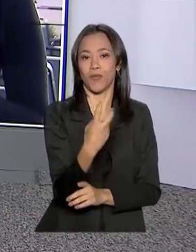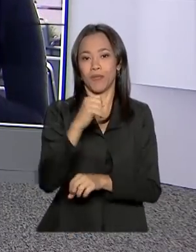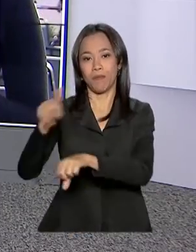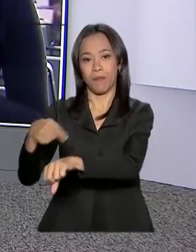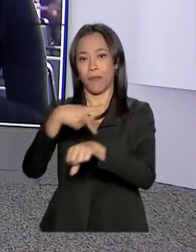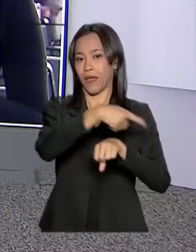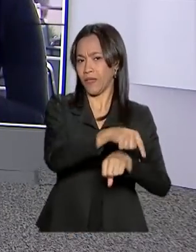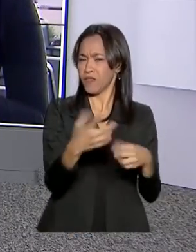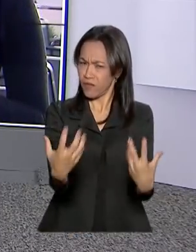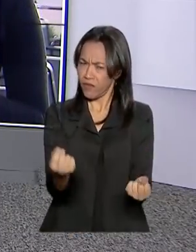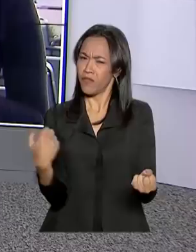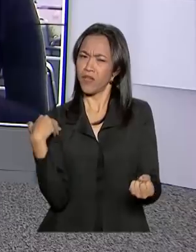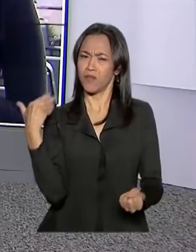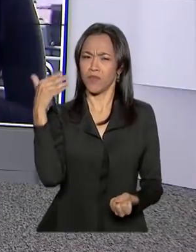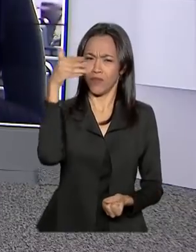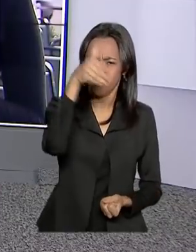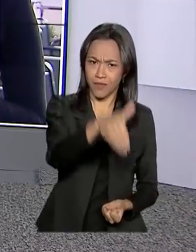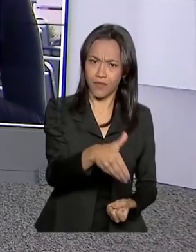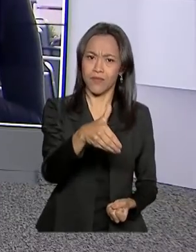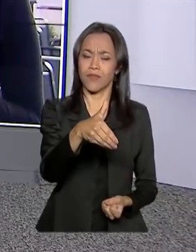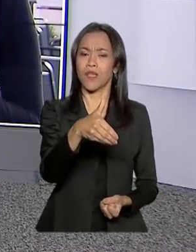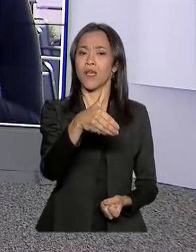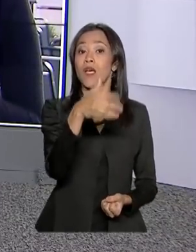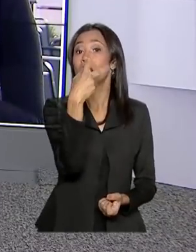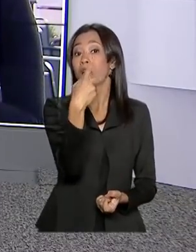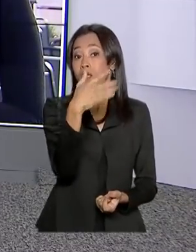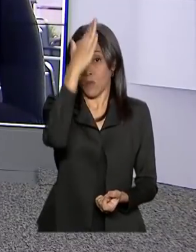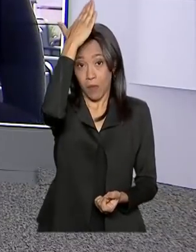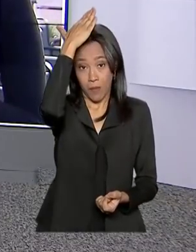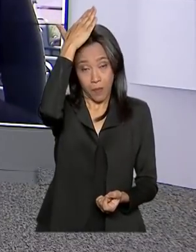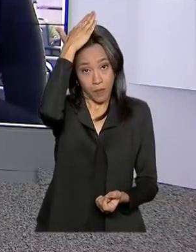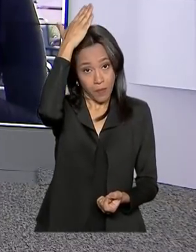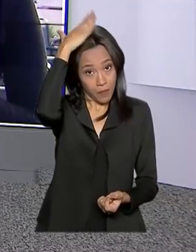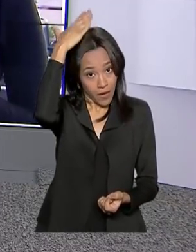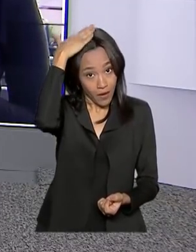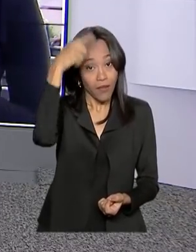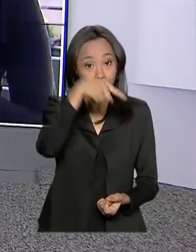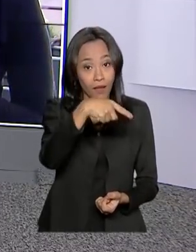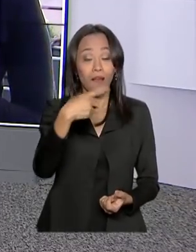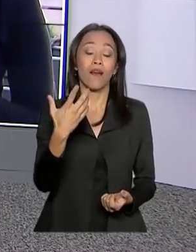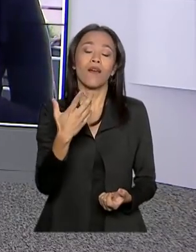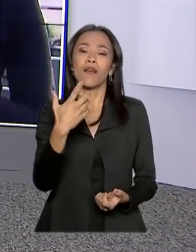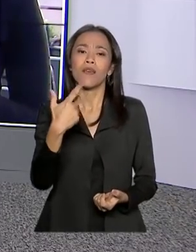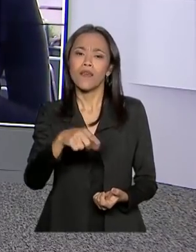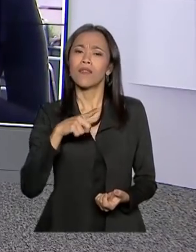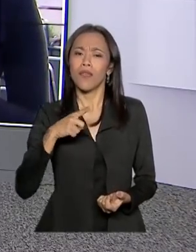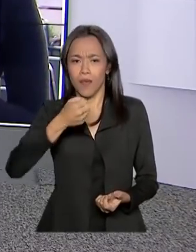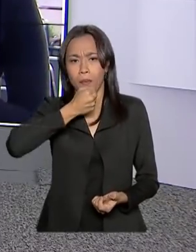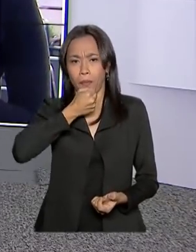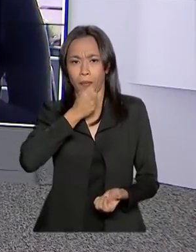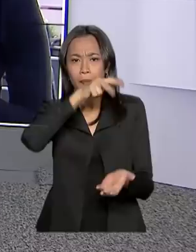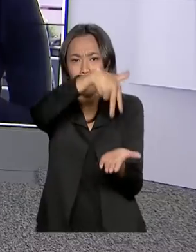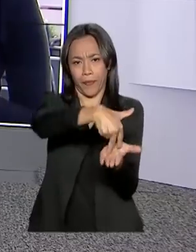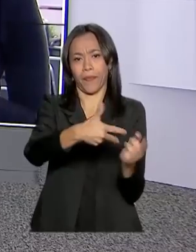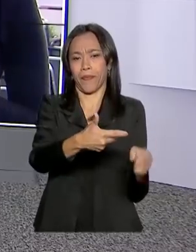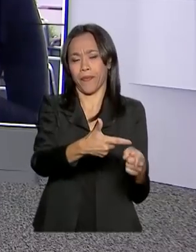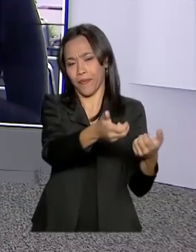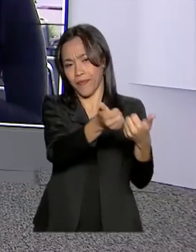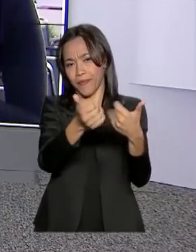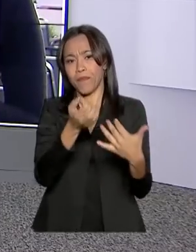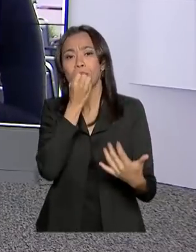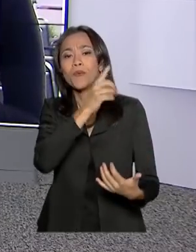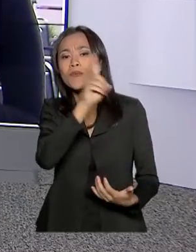Vamos até Foz do Iguaçu, no Paraná, onde a repórter Gabriela Noronha está lá. Bom dia, Gabriela.